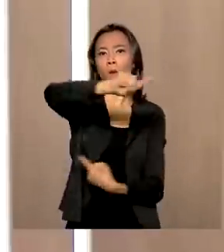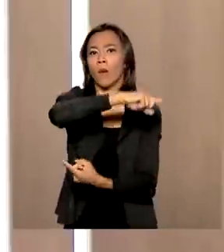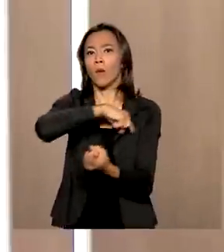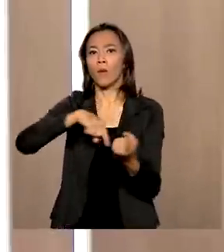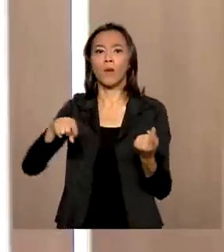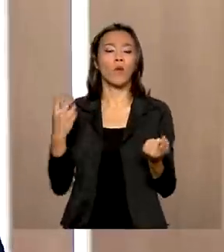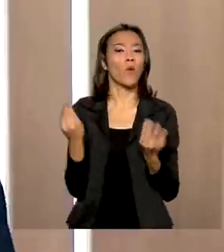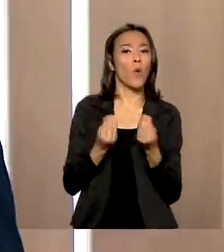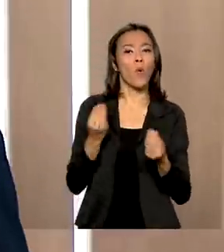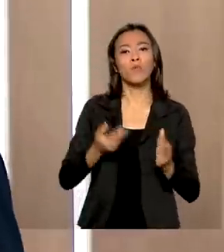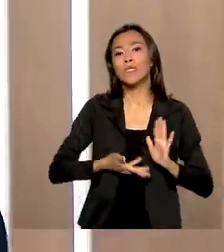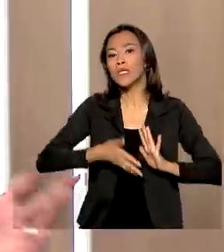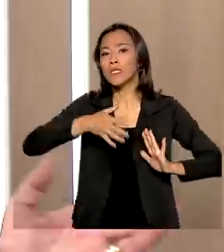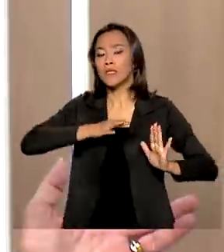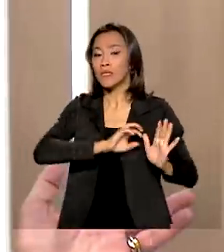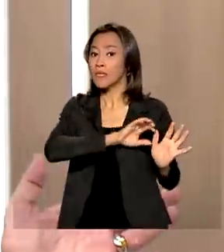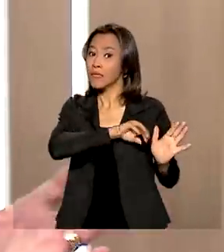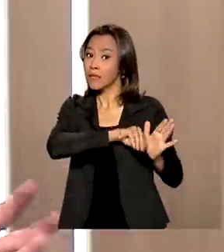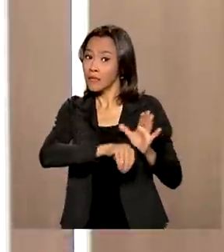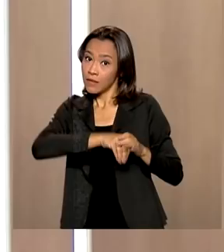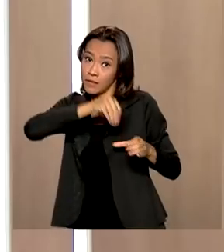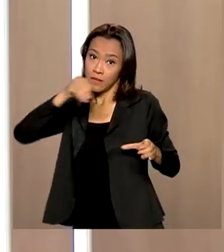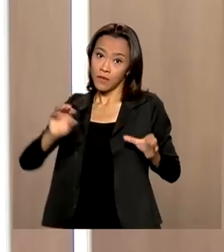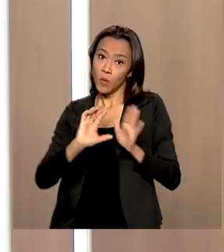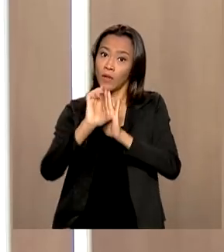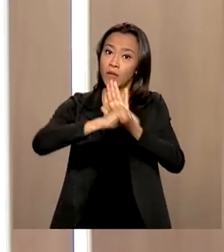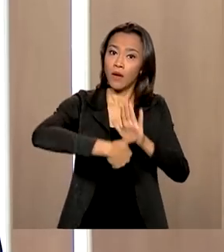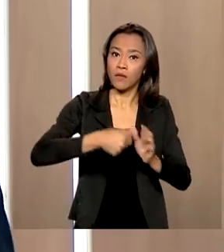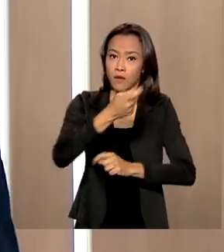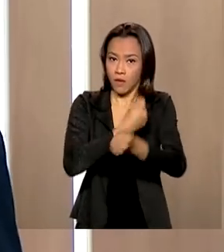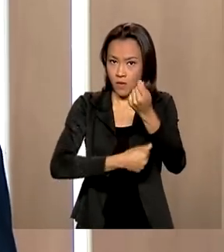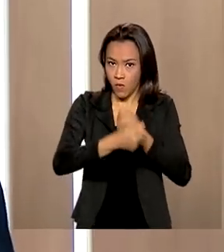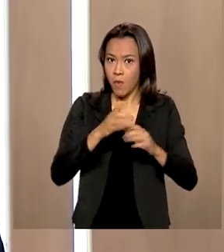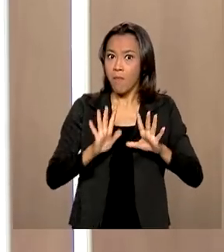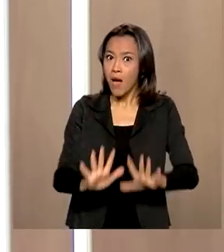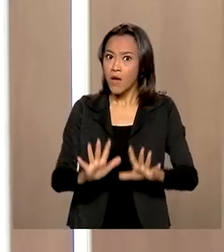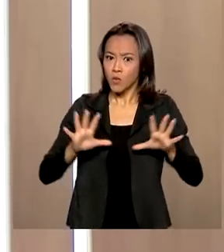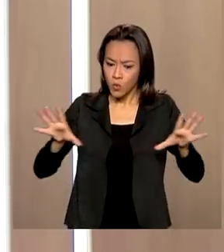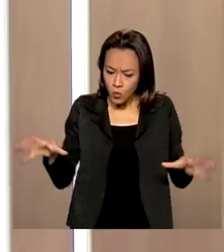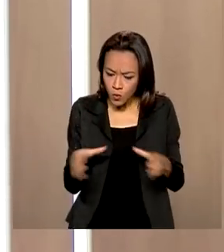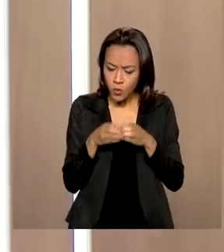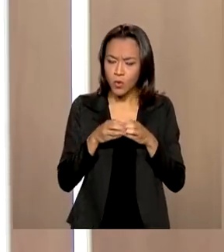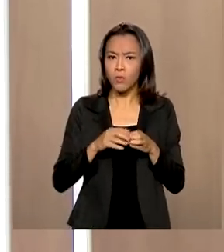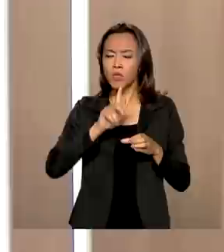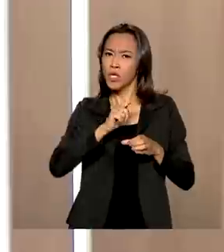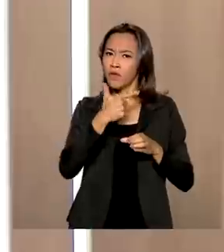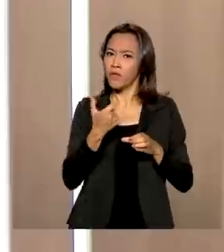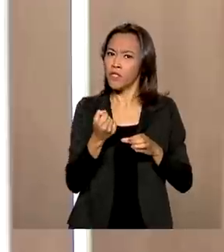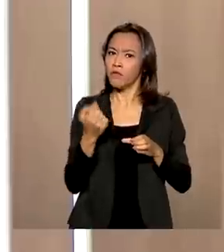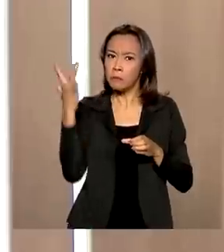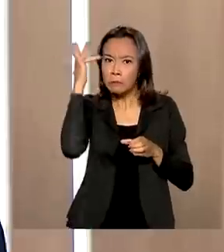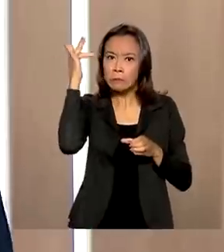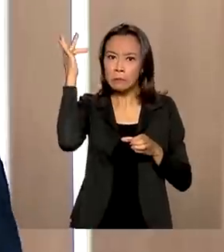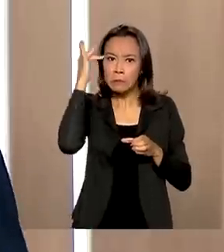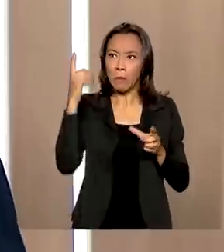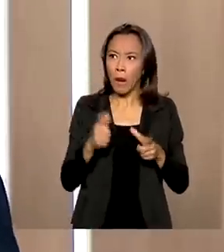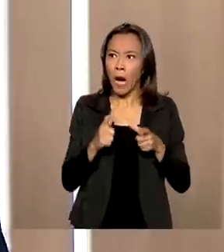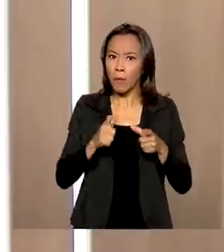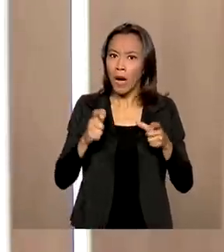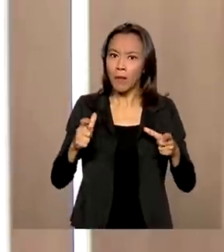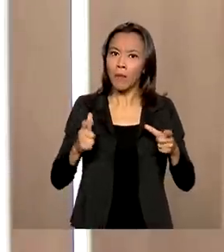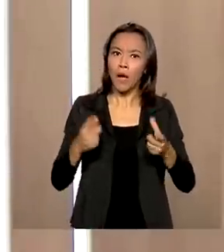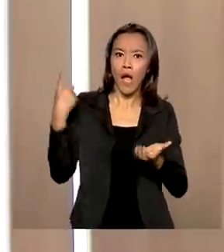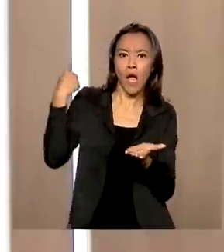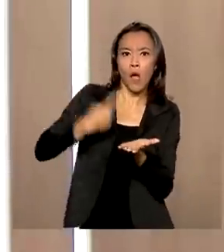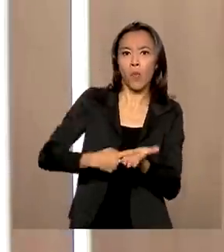recessão e por aí vai. Só que com o tempo, o G20 foi crescendo em importância. E a partir de 2008, quando nós